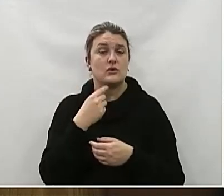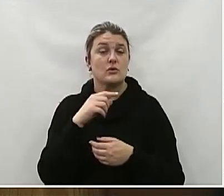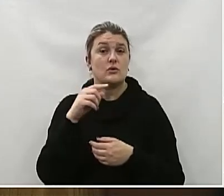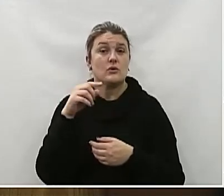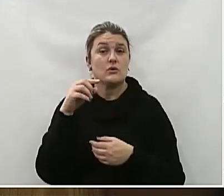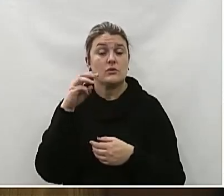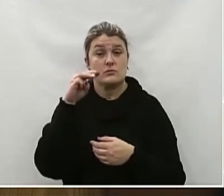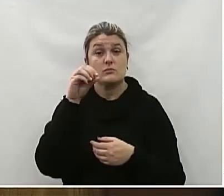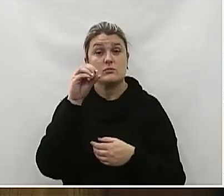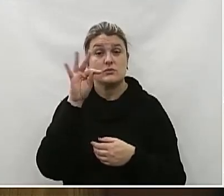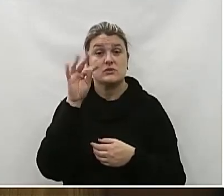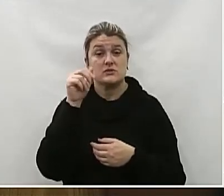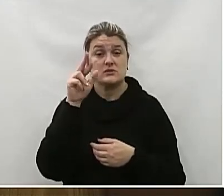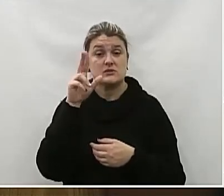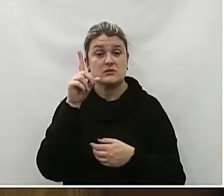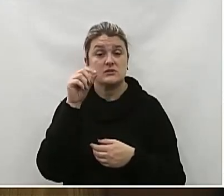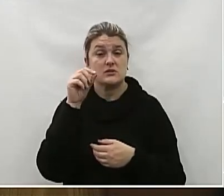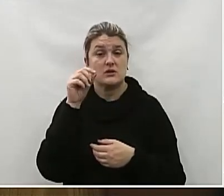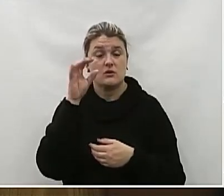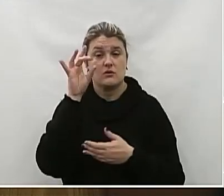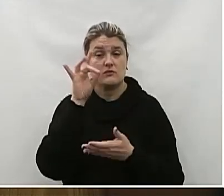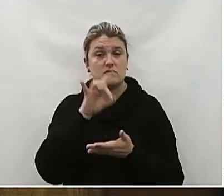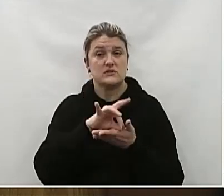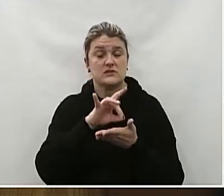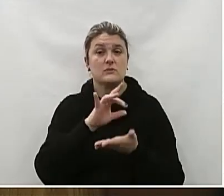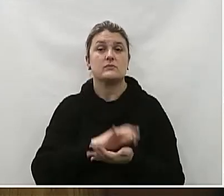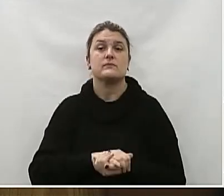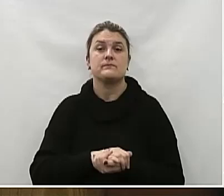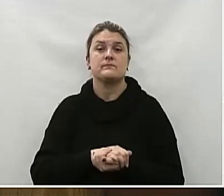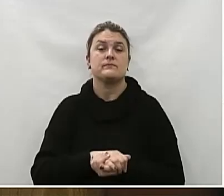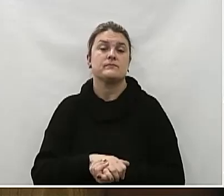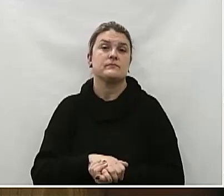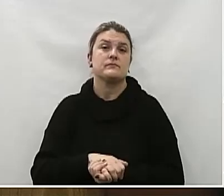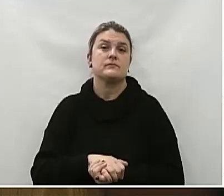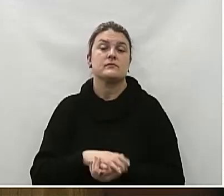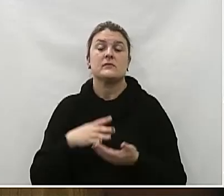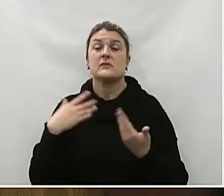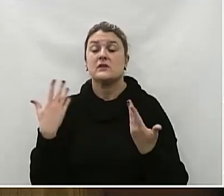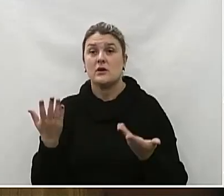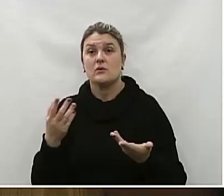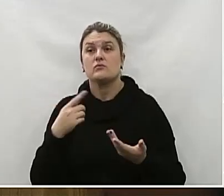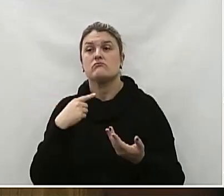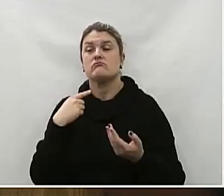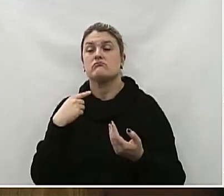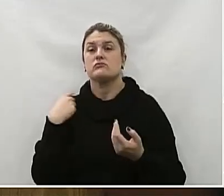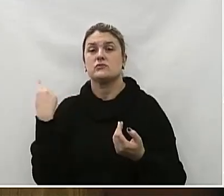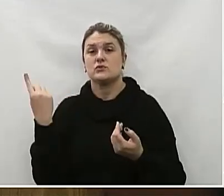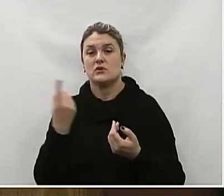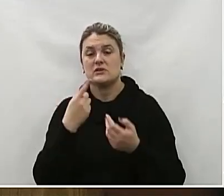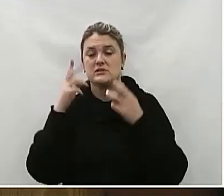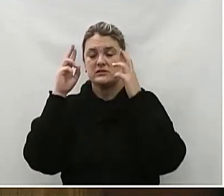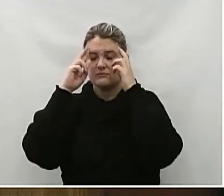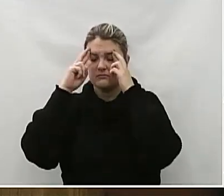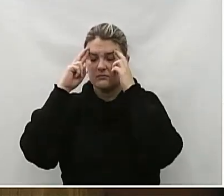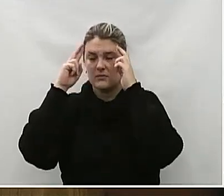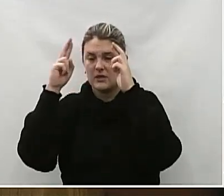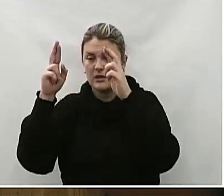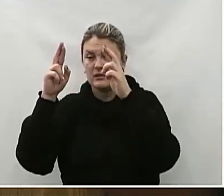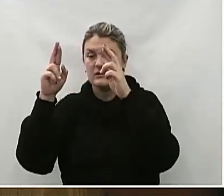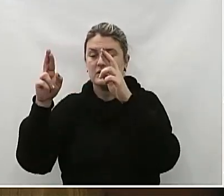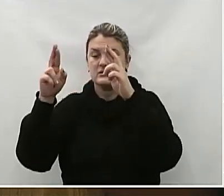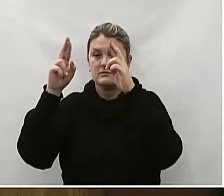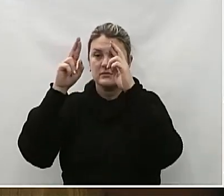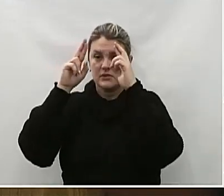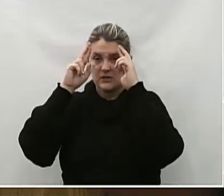Como exemplar E essencial Para a segurança Da população União Vitoriense Assim como respeito Ao que lhe é designado Entendendo o